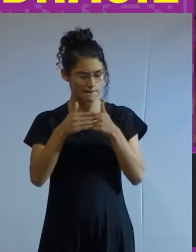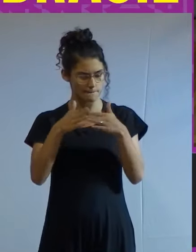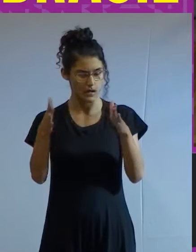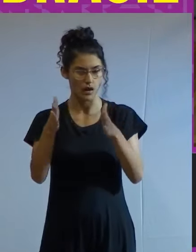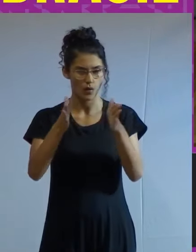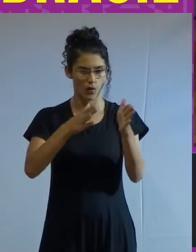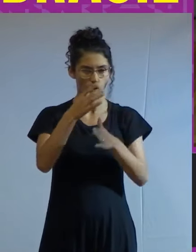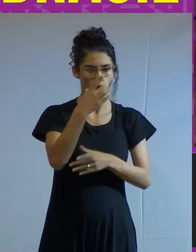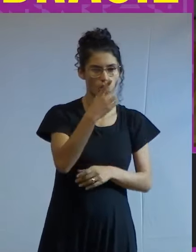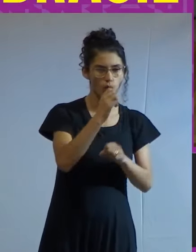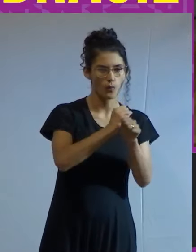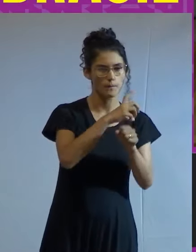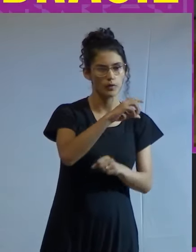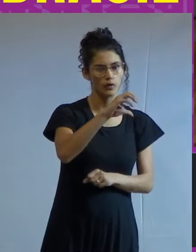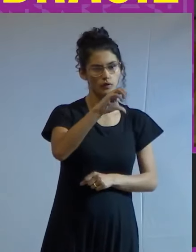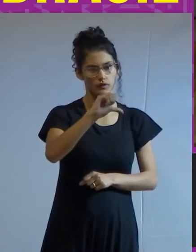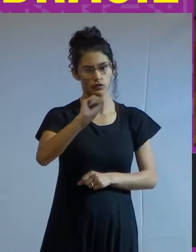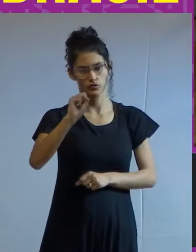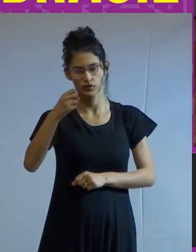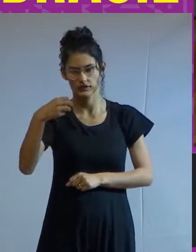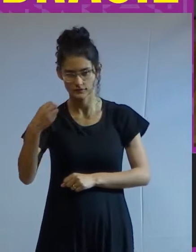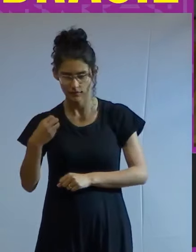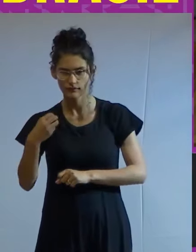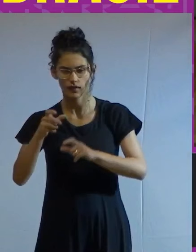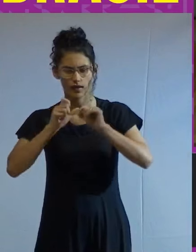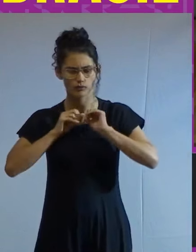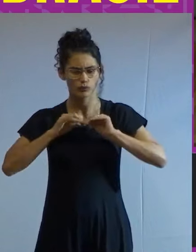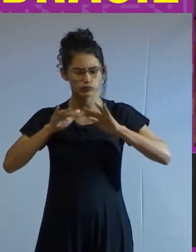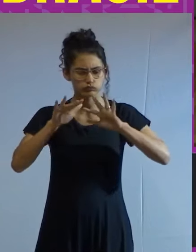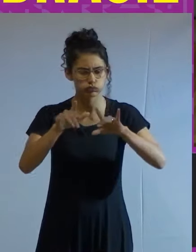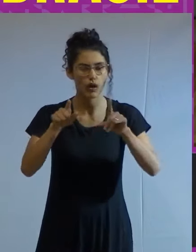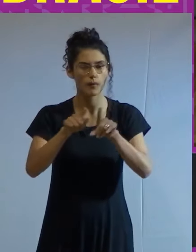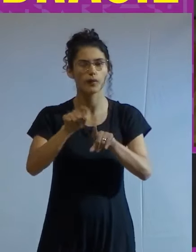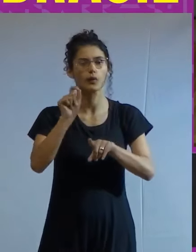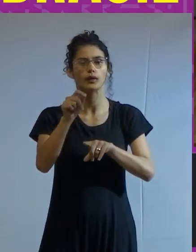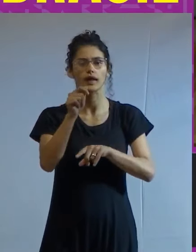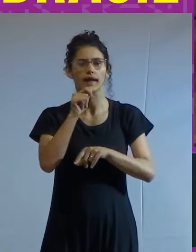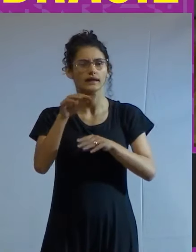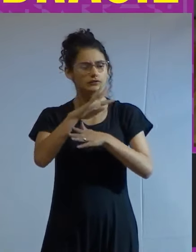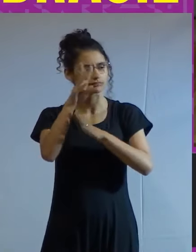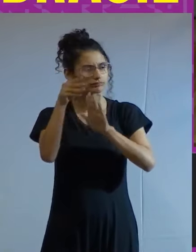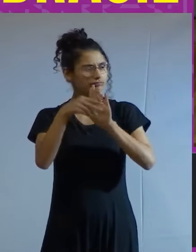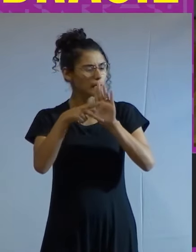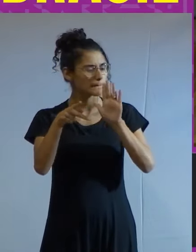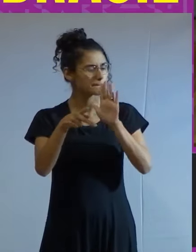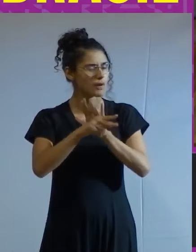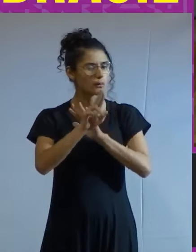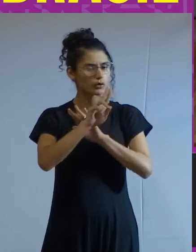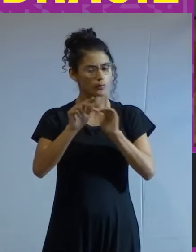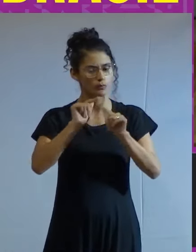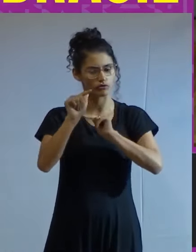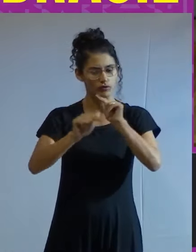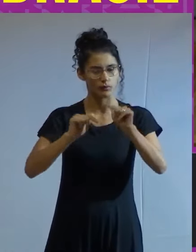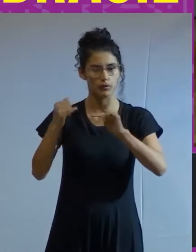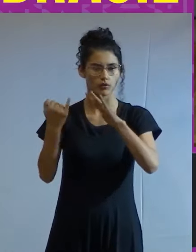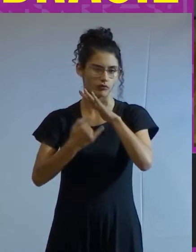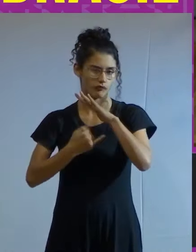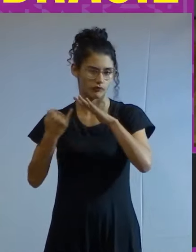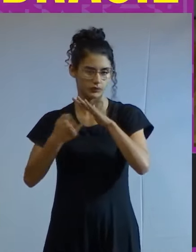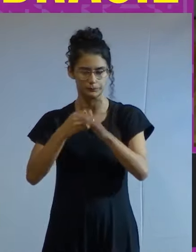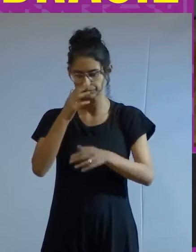anos 1980. Expandiu-se o que ainda é impropriamente chamado de trabalho informal.